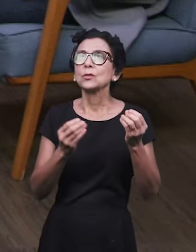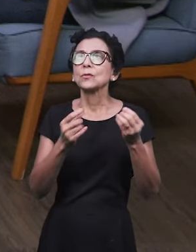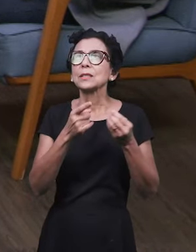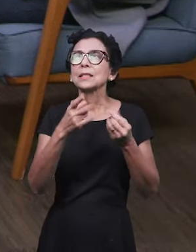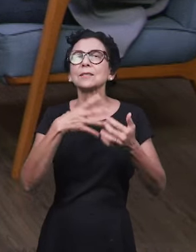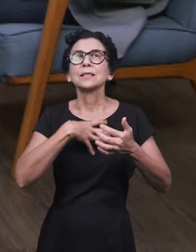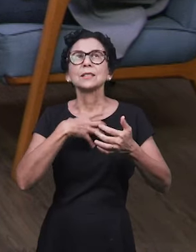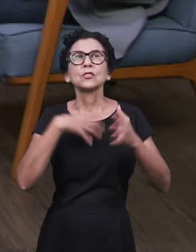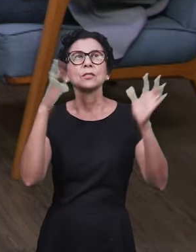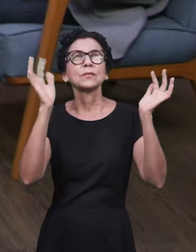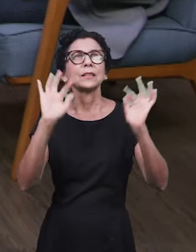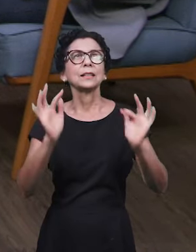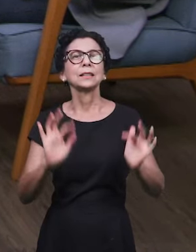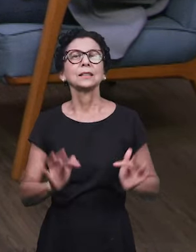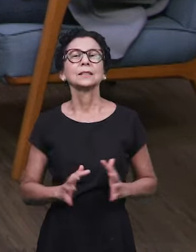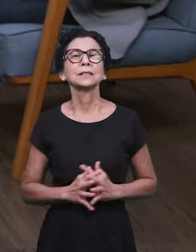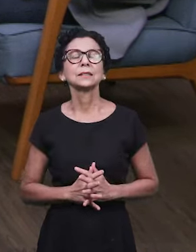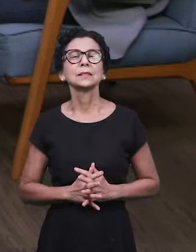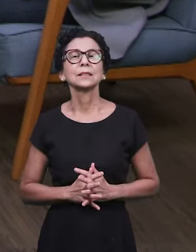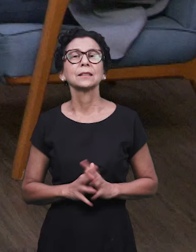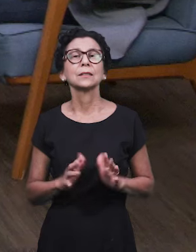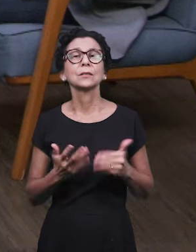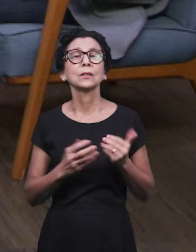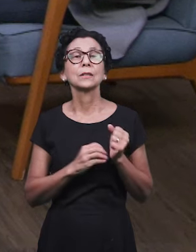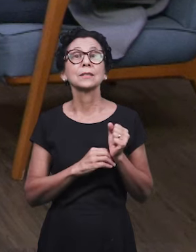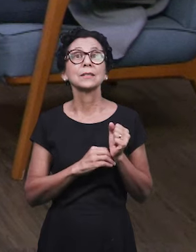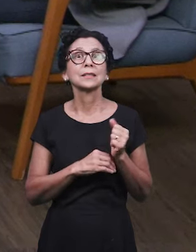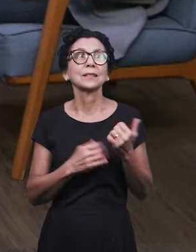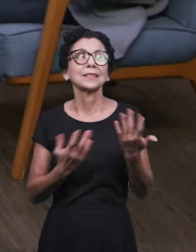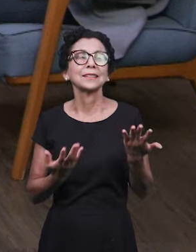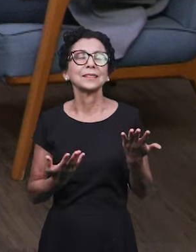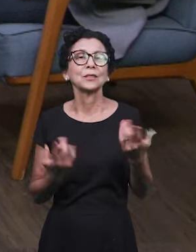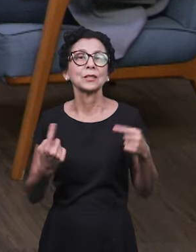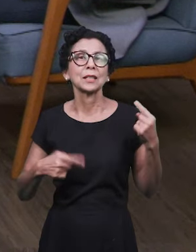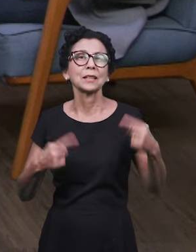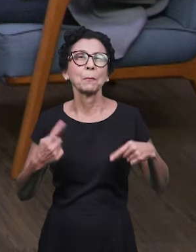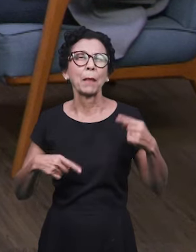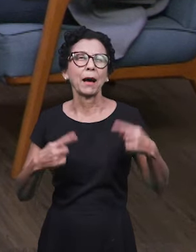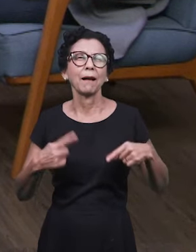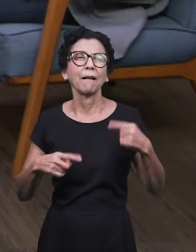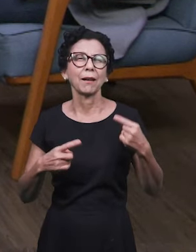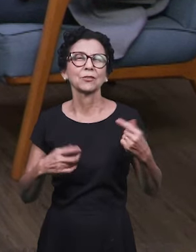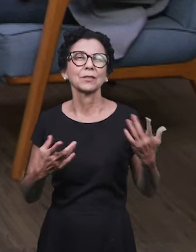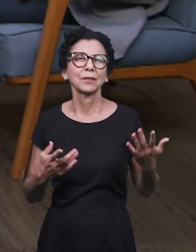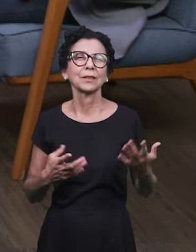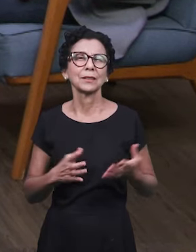felicidade, de você ser bem-aventurado. O grande debate hoje da atualidade, tem